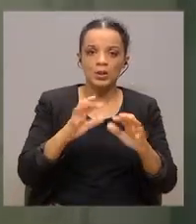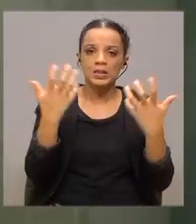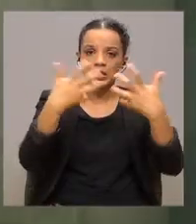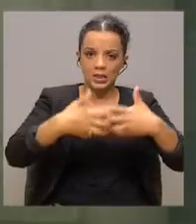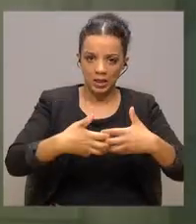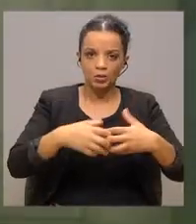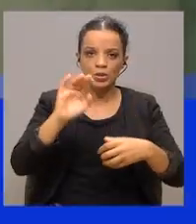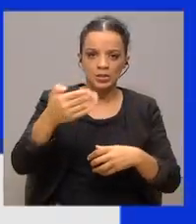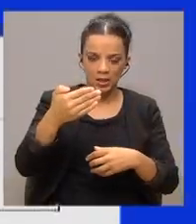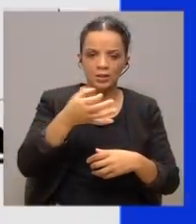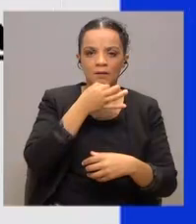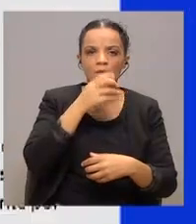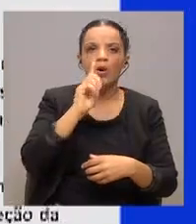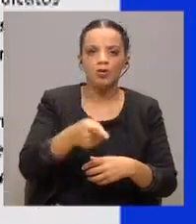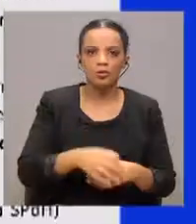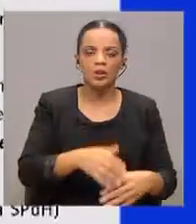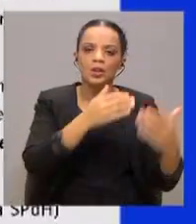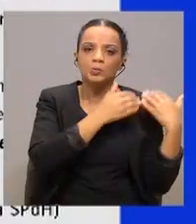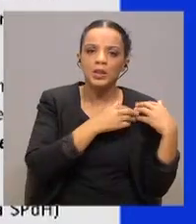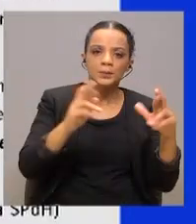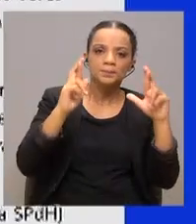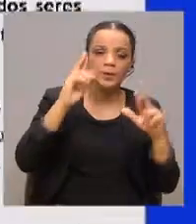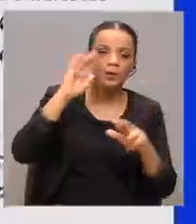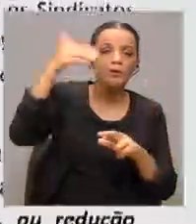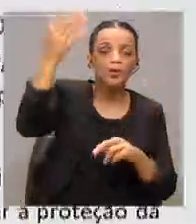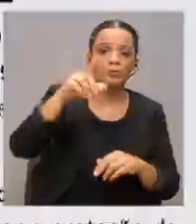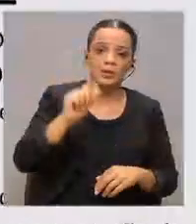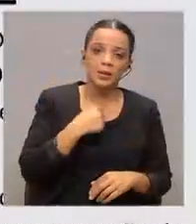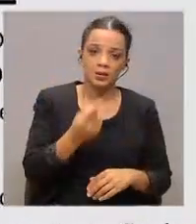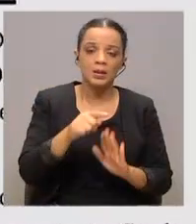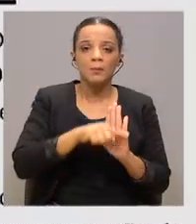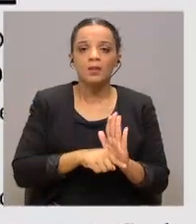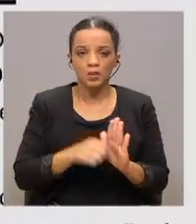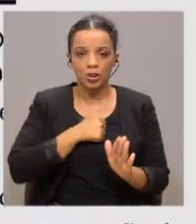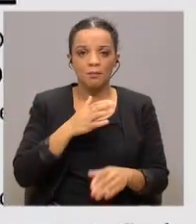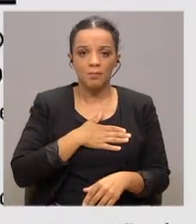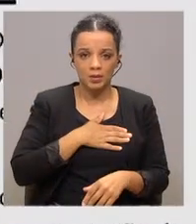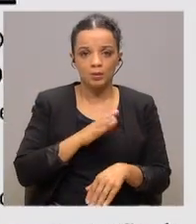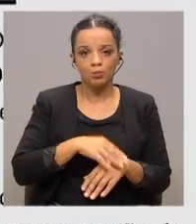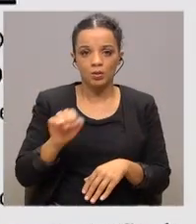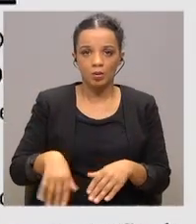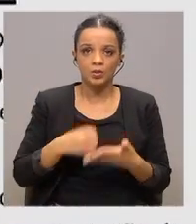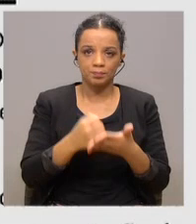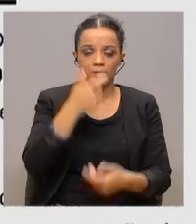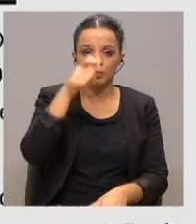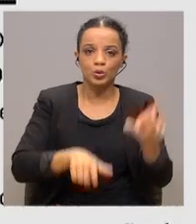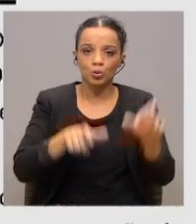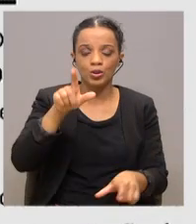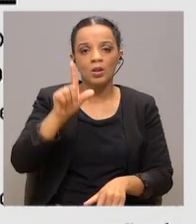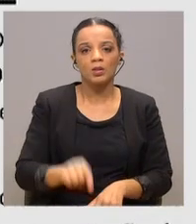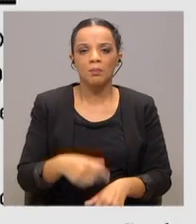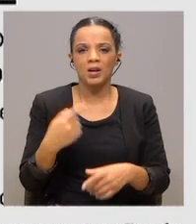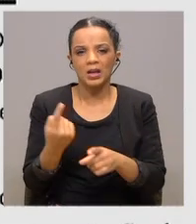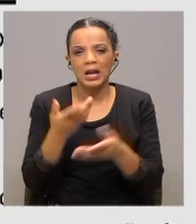conjunto, falam de responsabilidade e esperança no futuro e anunciam as medidas na empresa que presta assistência aos passageiros e carga